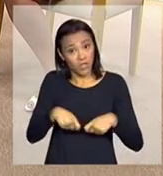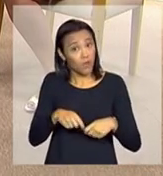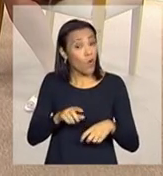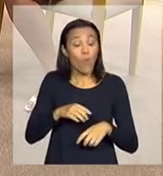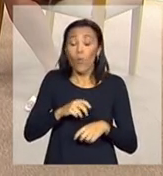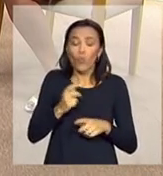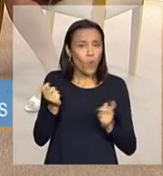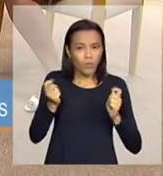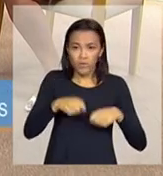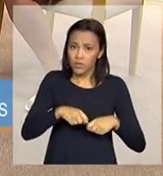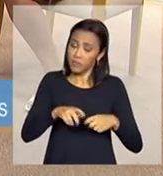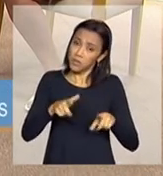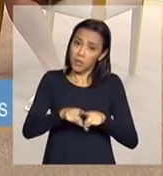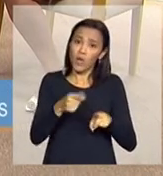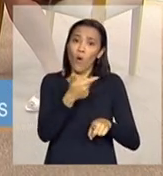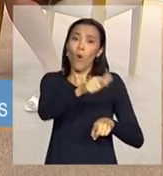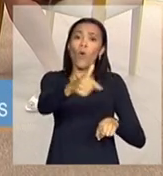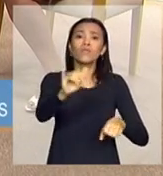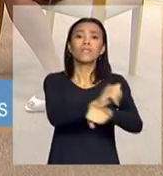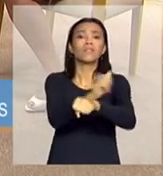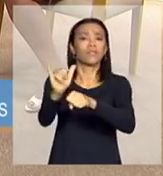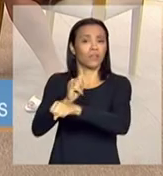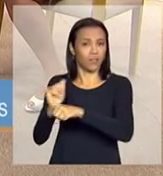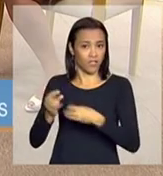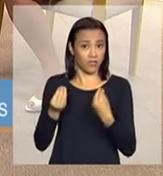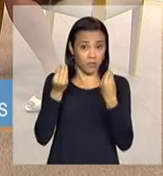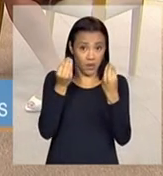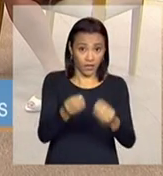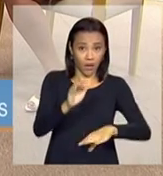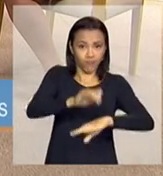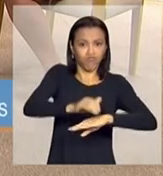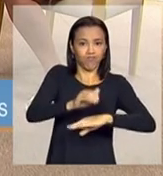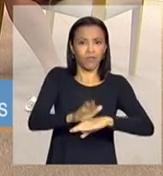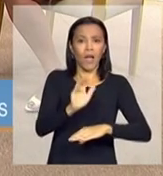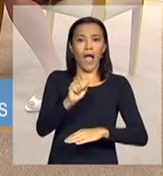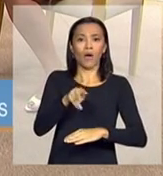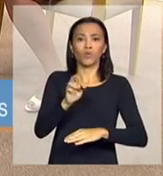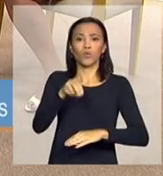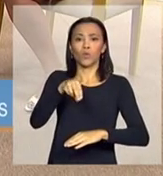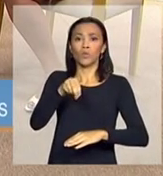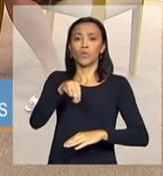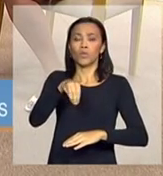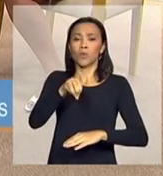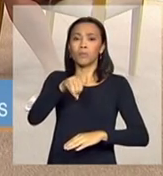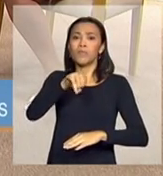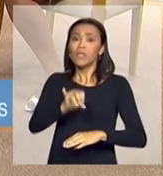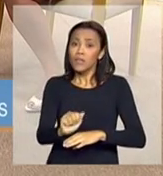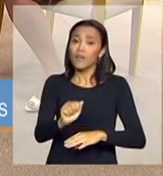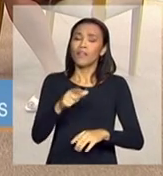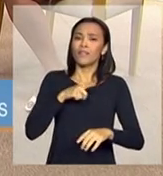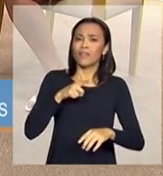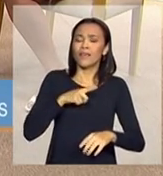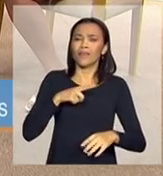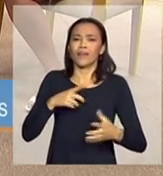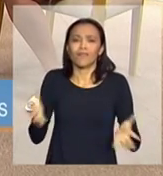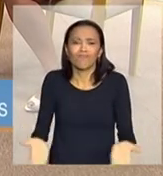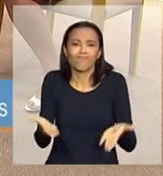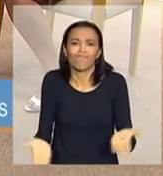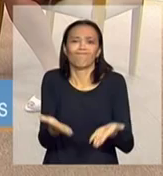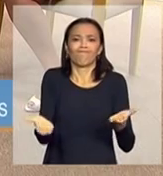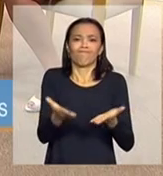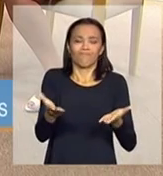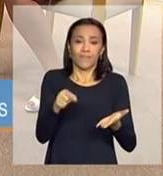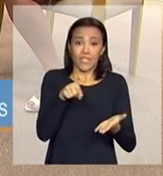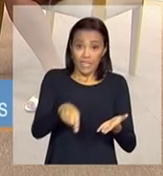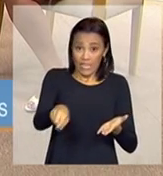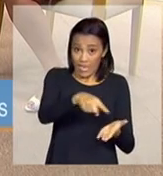possível, também outras formas de maior autonomia, que essa pessoa também tem alguns incentivos, tem alguns estímulos, que através